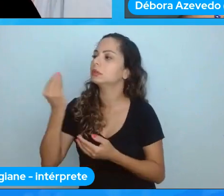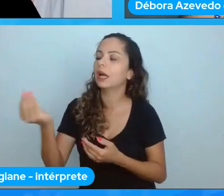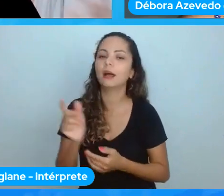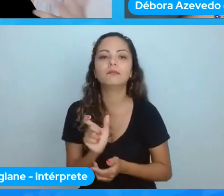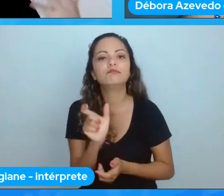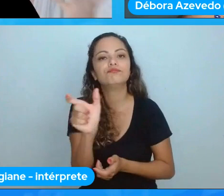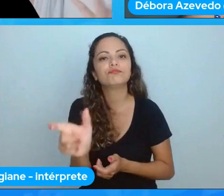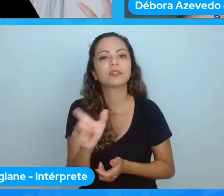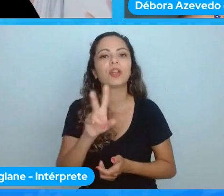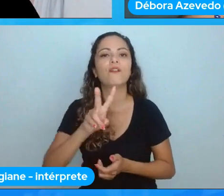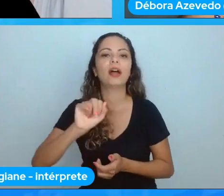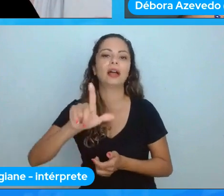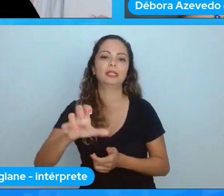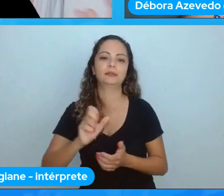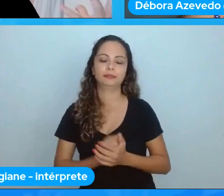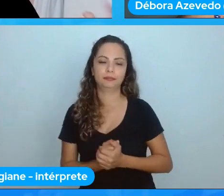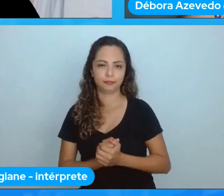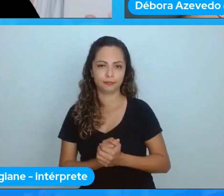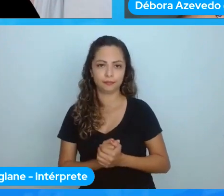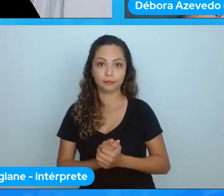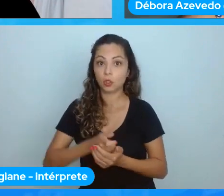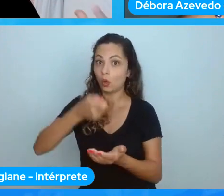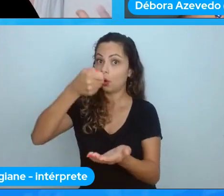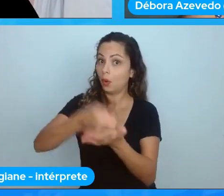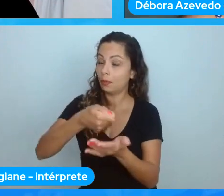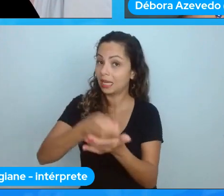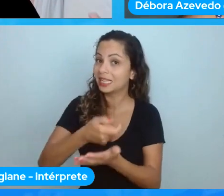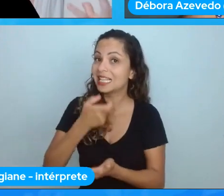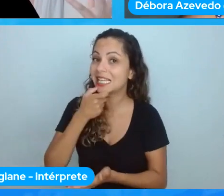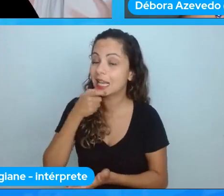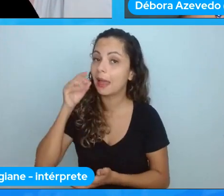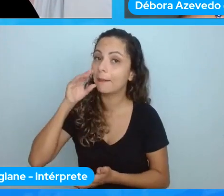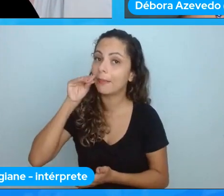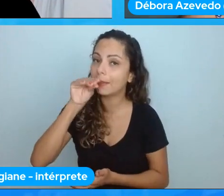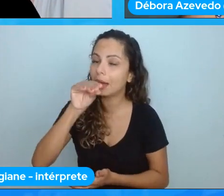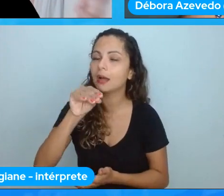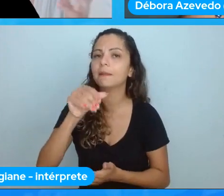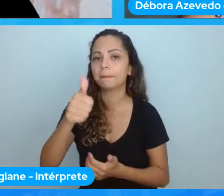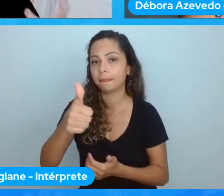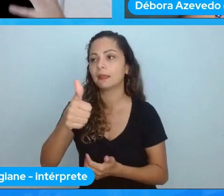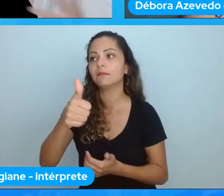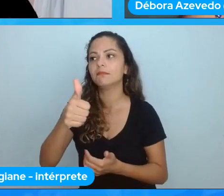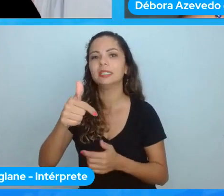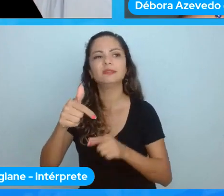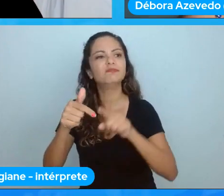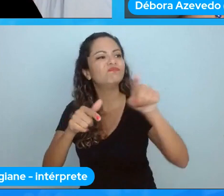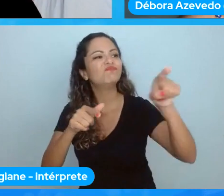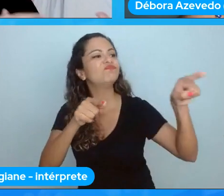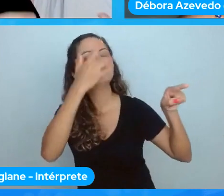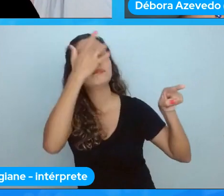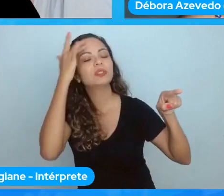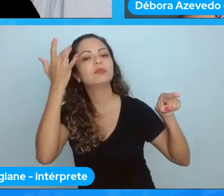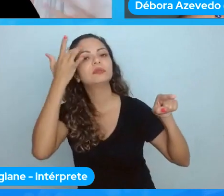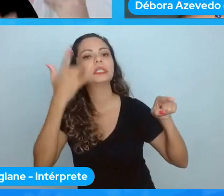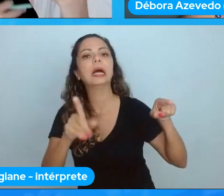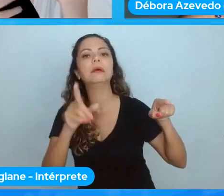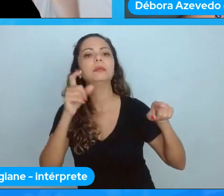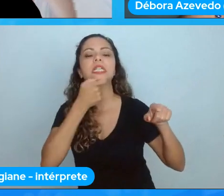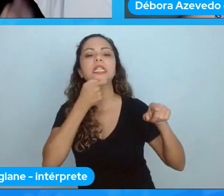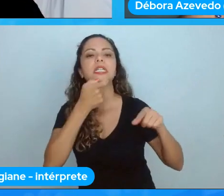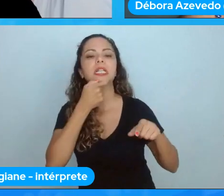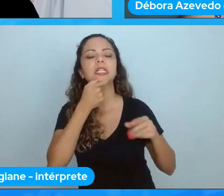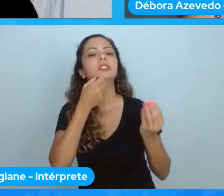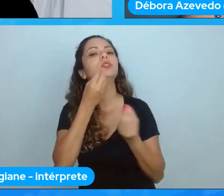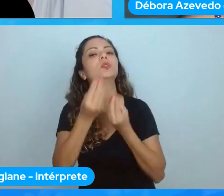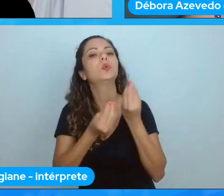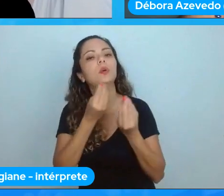exige inglês como é a gente pode fazer para que mais pessoas que não tenham acesso ao idioma consigam participar do nosso processo como é que a